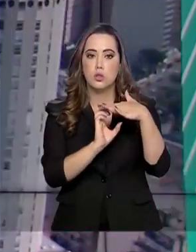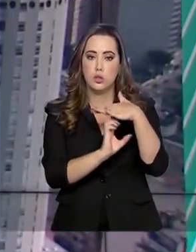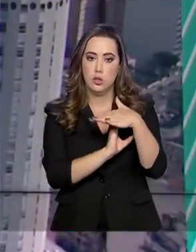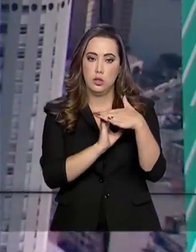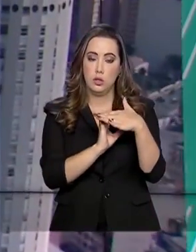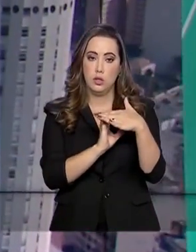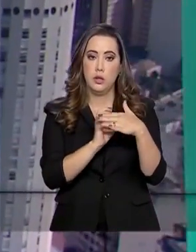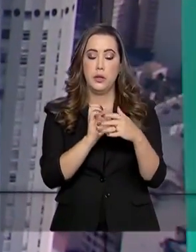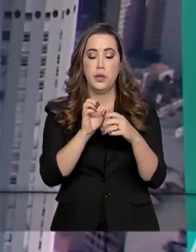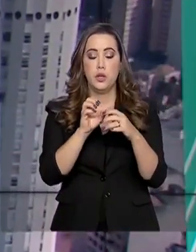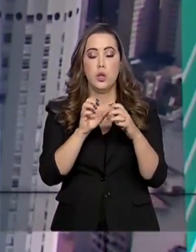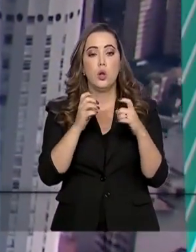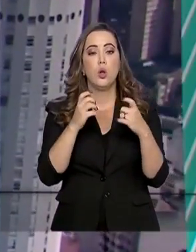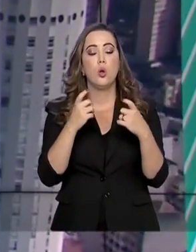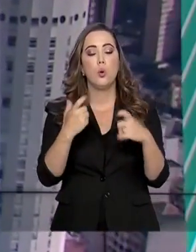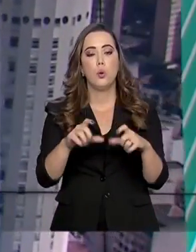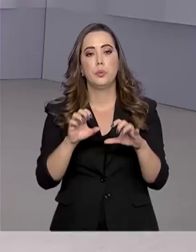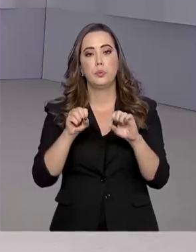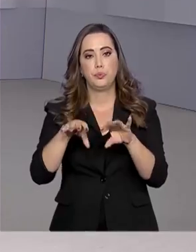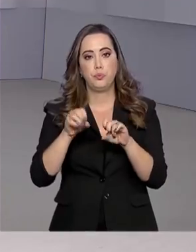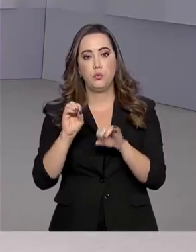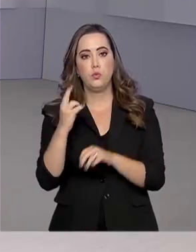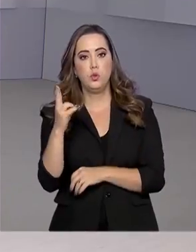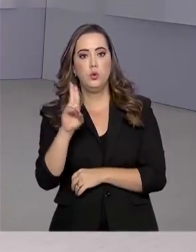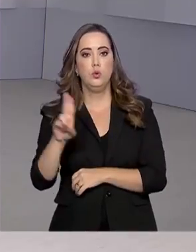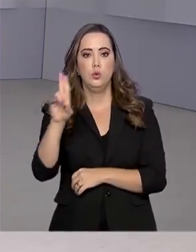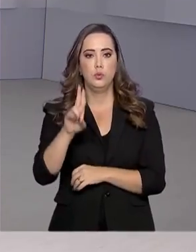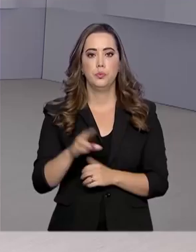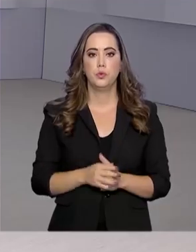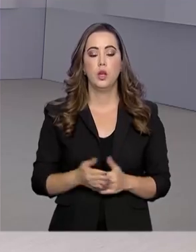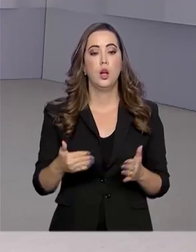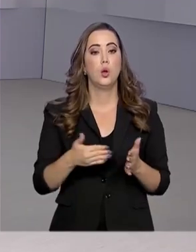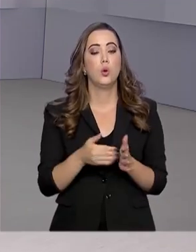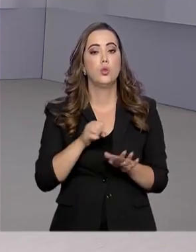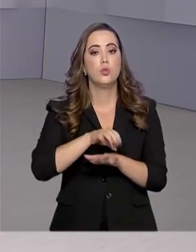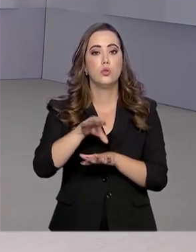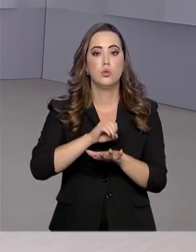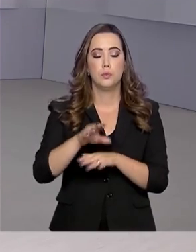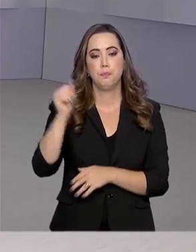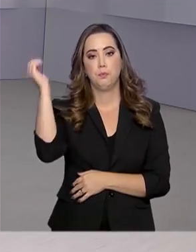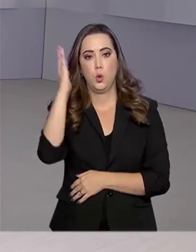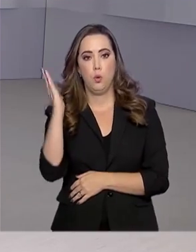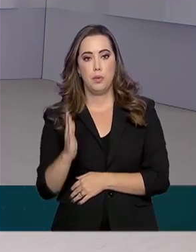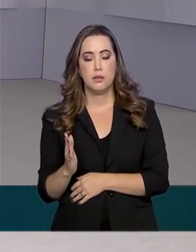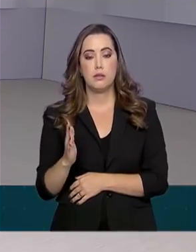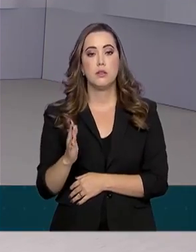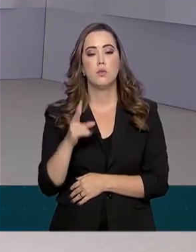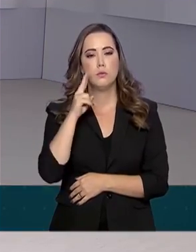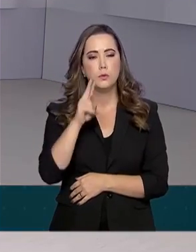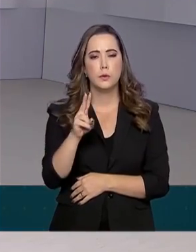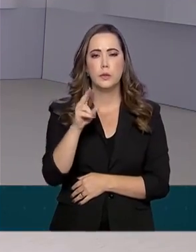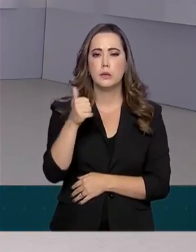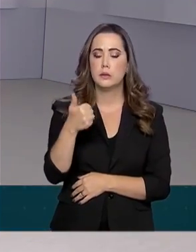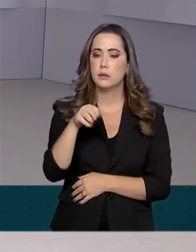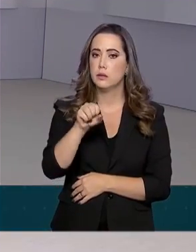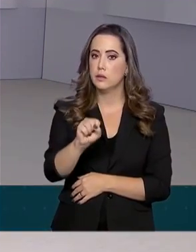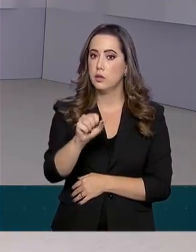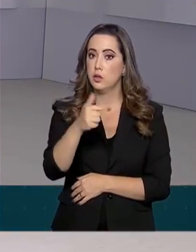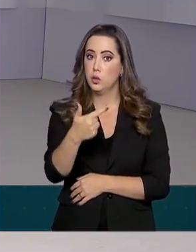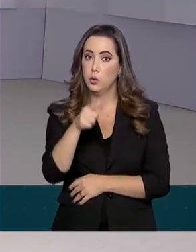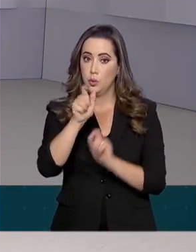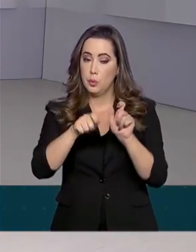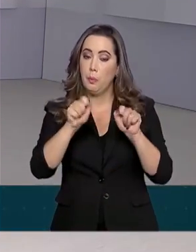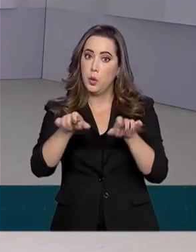educação ou universidades. Agora uma última informação. O Brasil monitora 182 casos suspeitos de